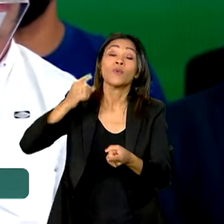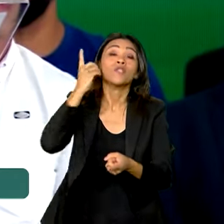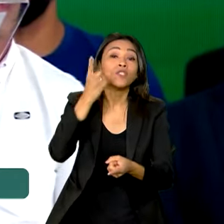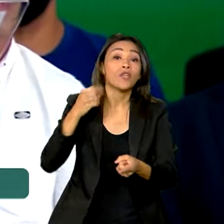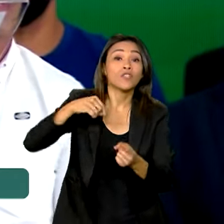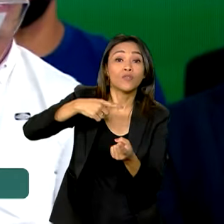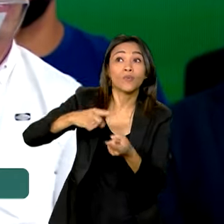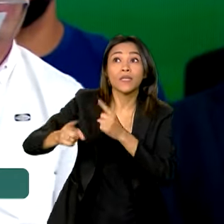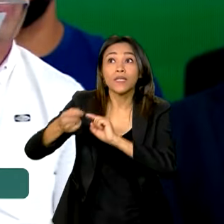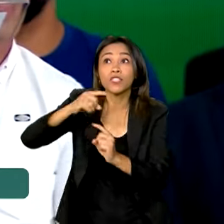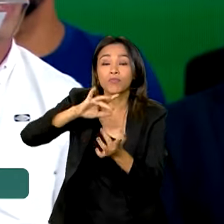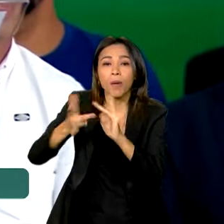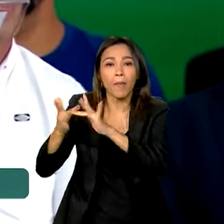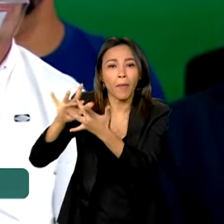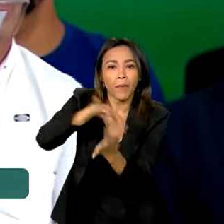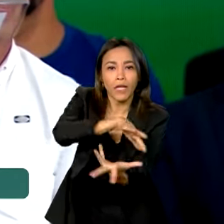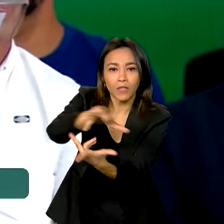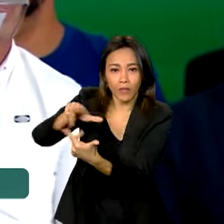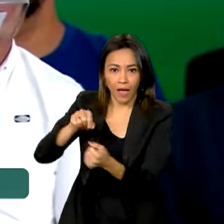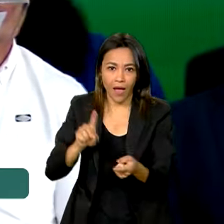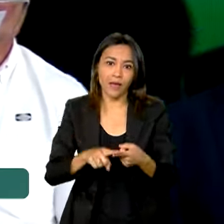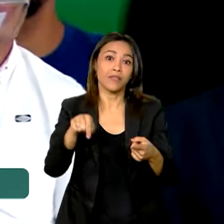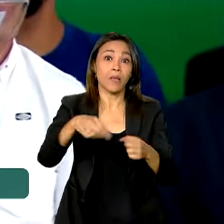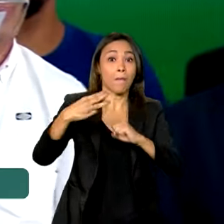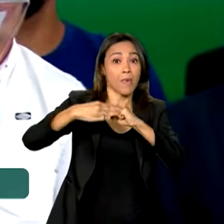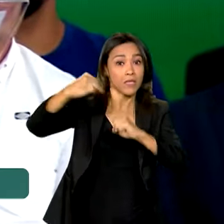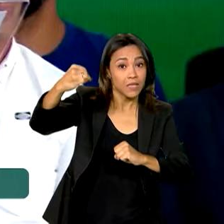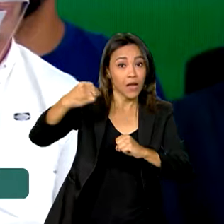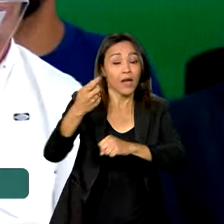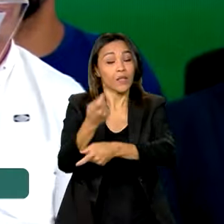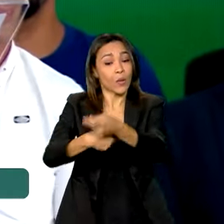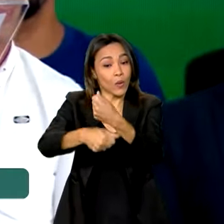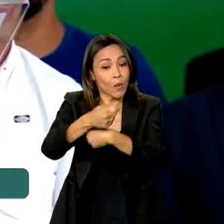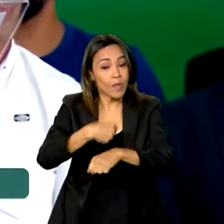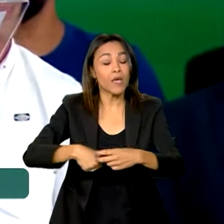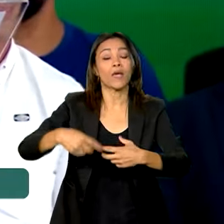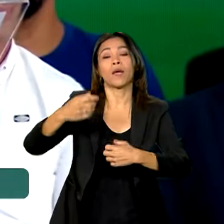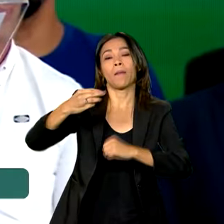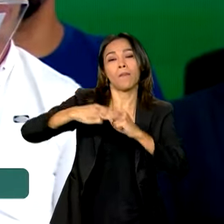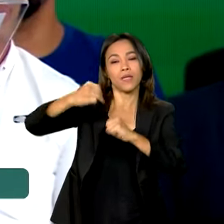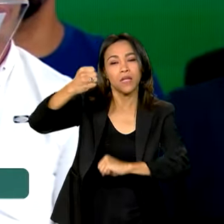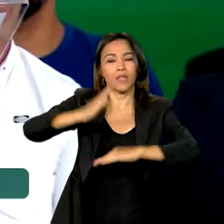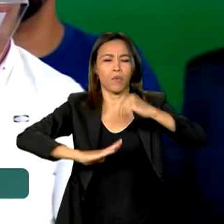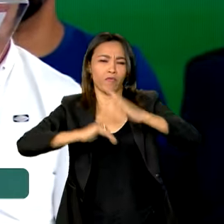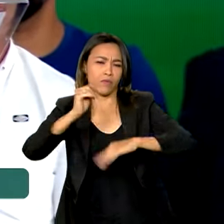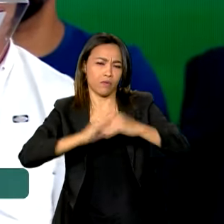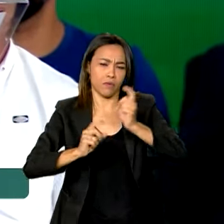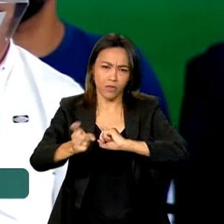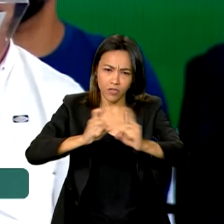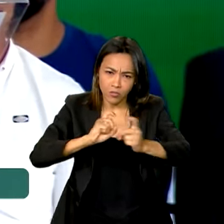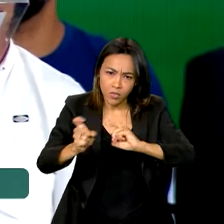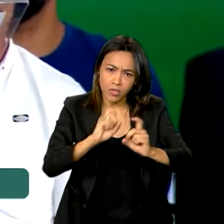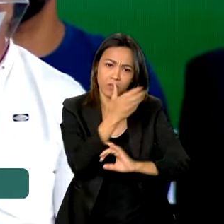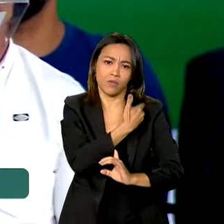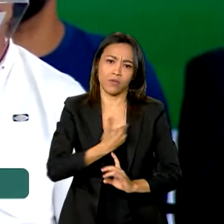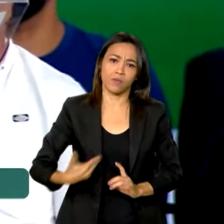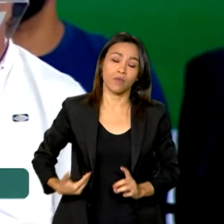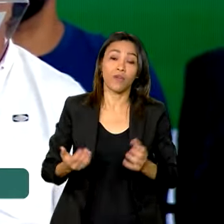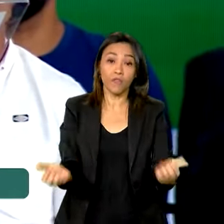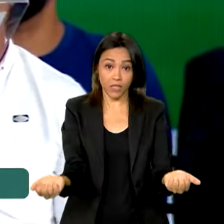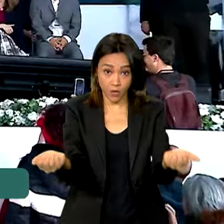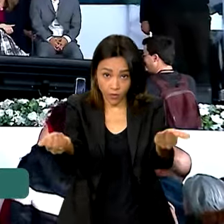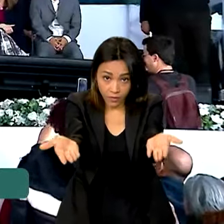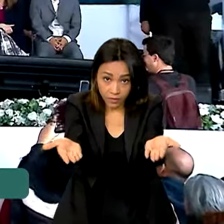mestrado em economia e o recém-aprovado, mestrado profissional em administração pública, ofertado